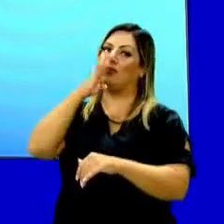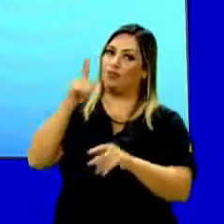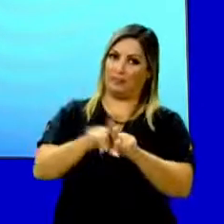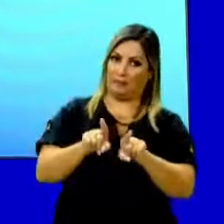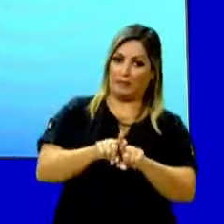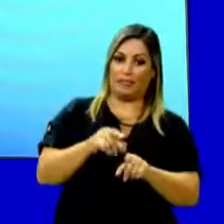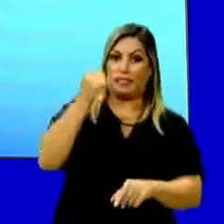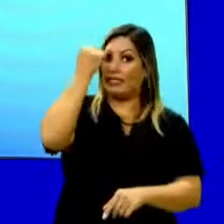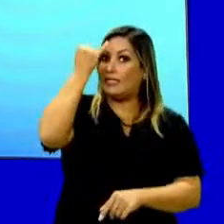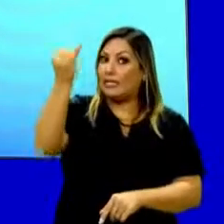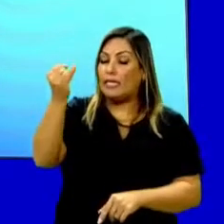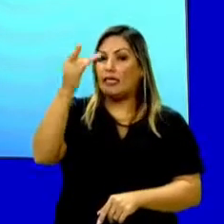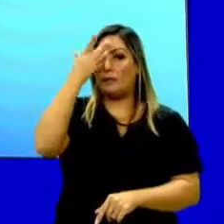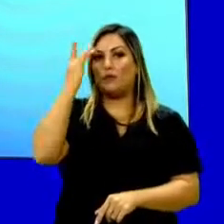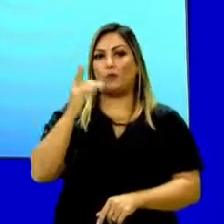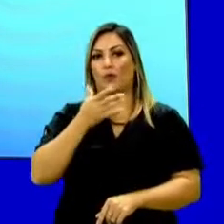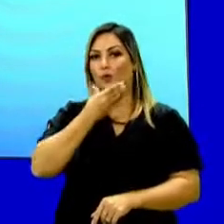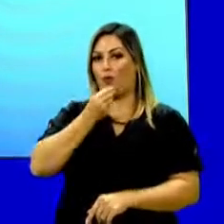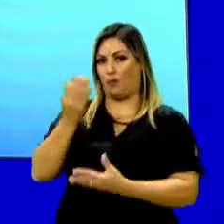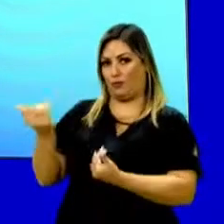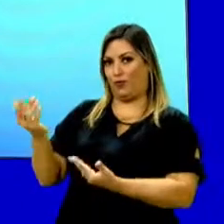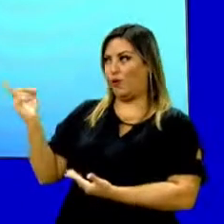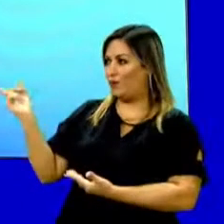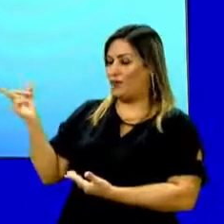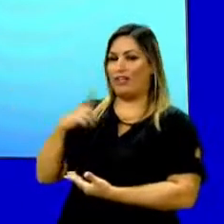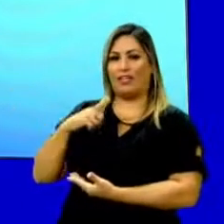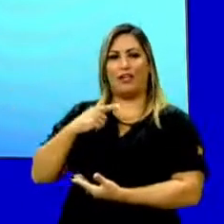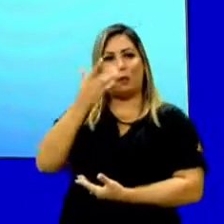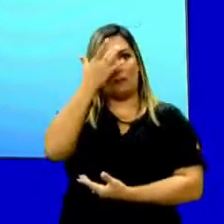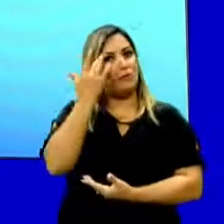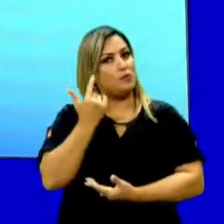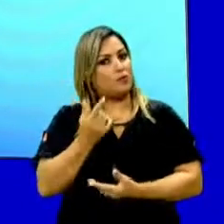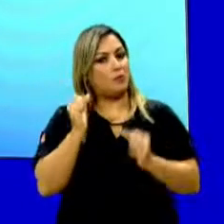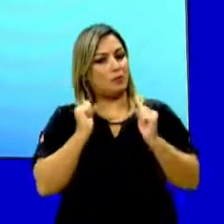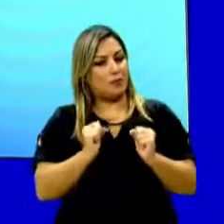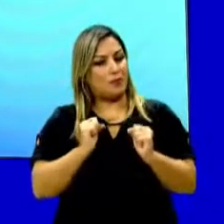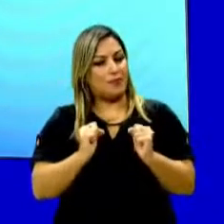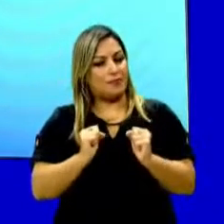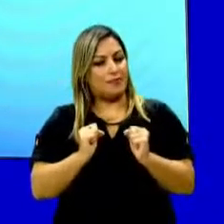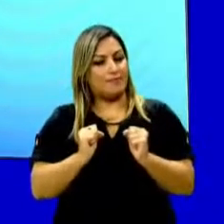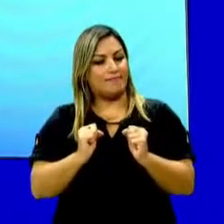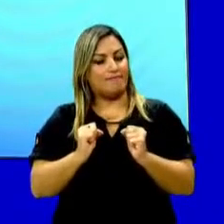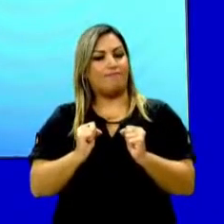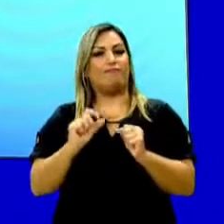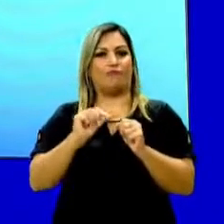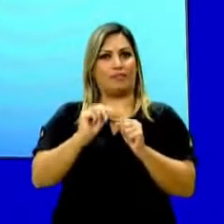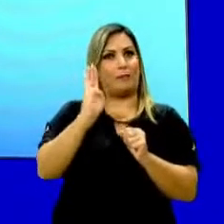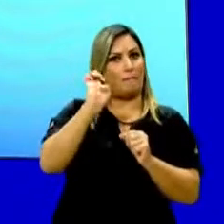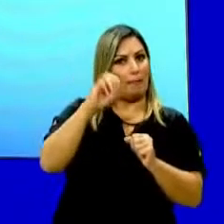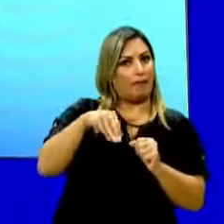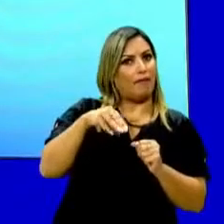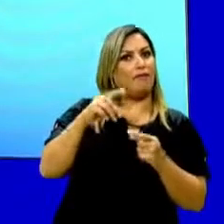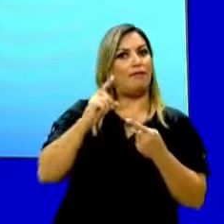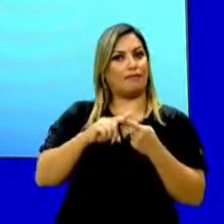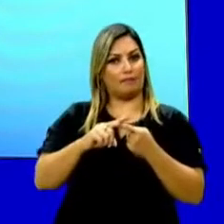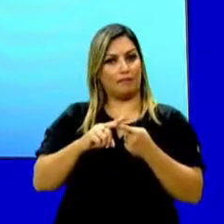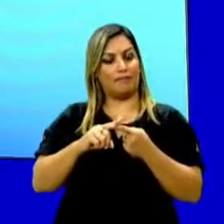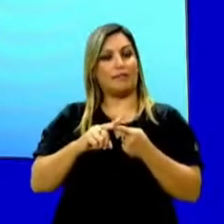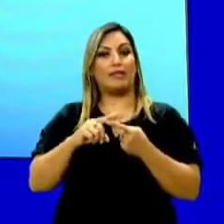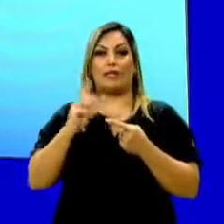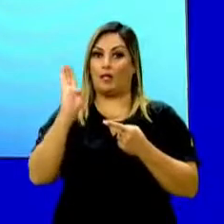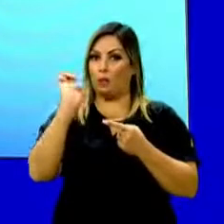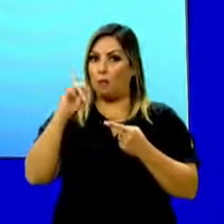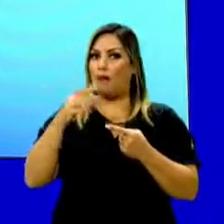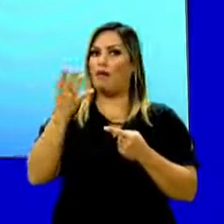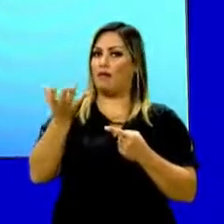protagonista desse garoto, é justamente isso, que uma pessoa possa fazer o bem, e o bem que